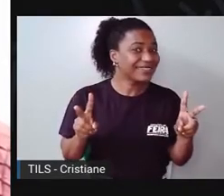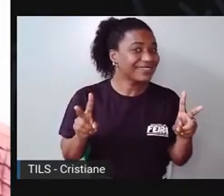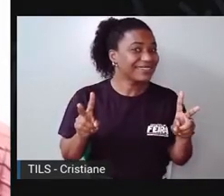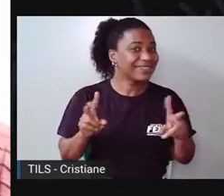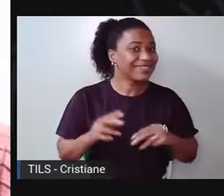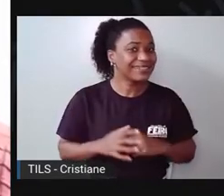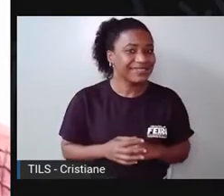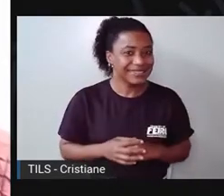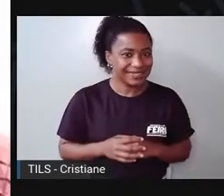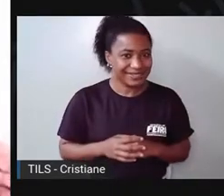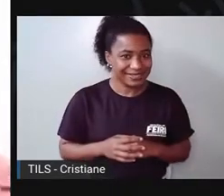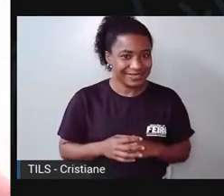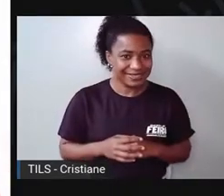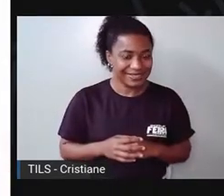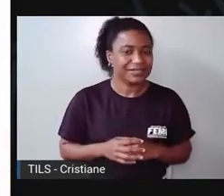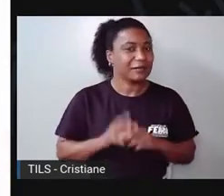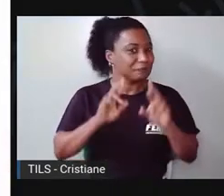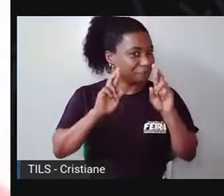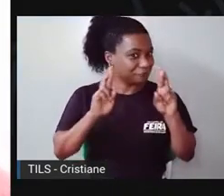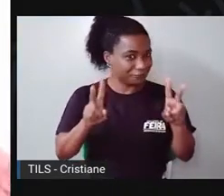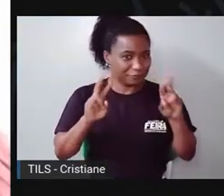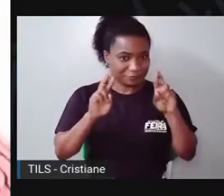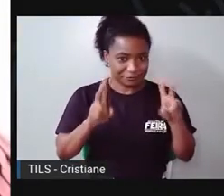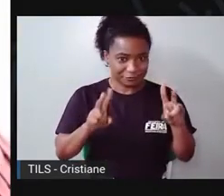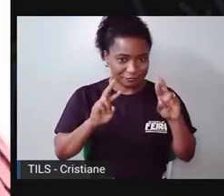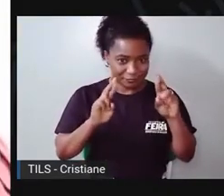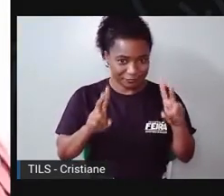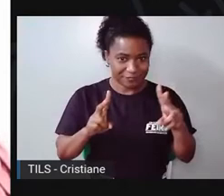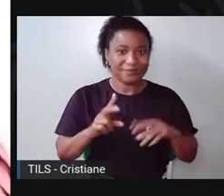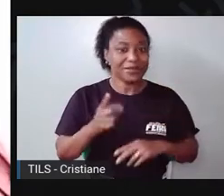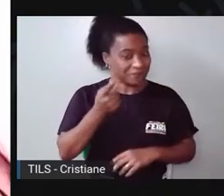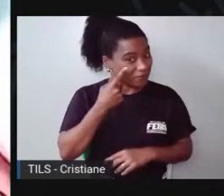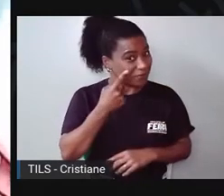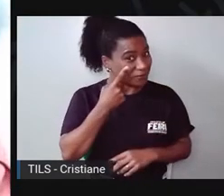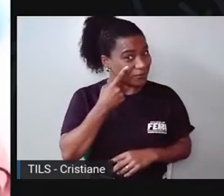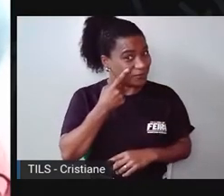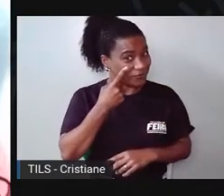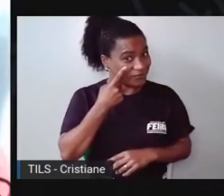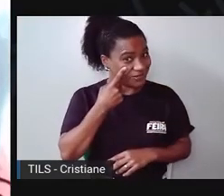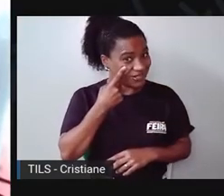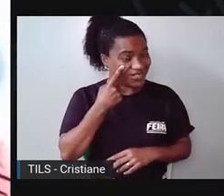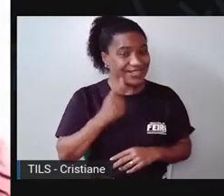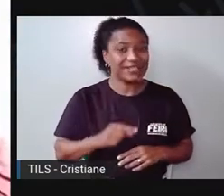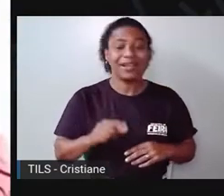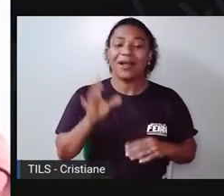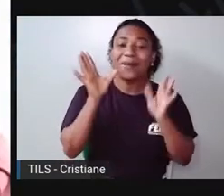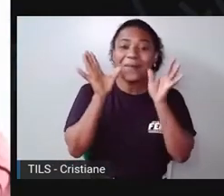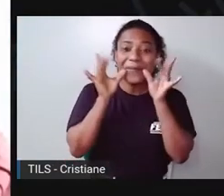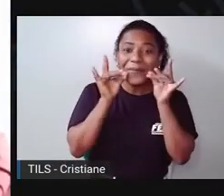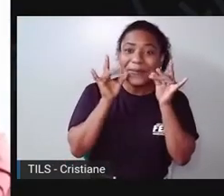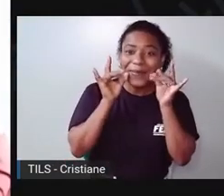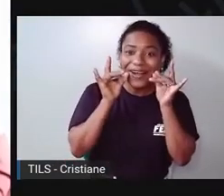É diferente. Faz aí. Vamos testar? Vamos. A minha é de plástico.